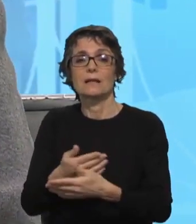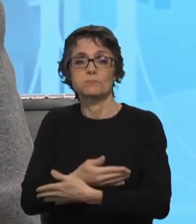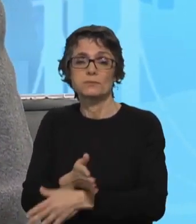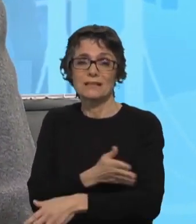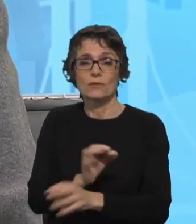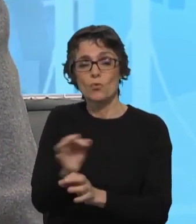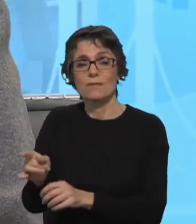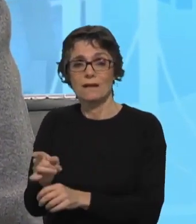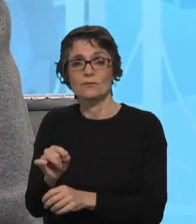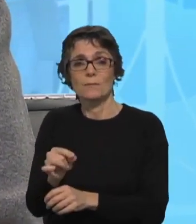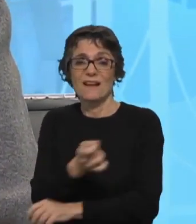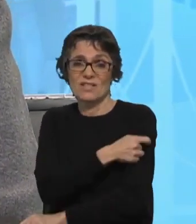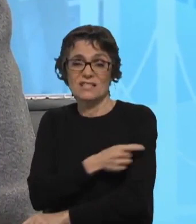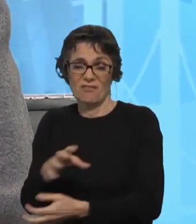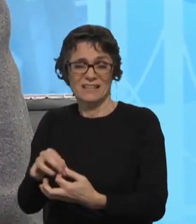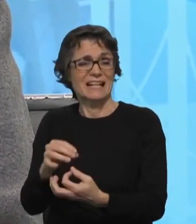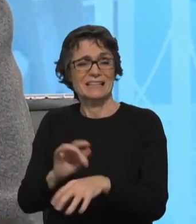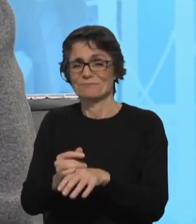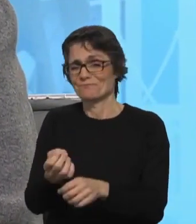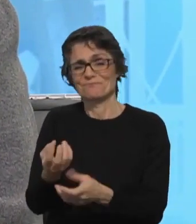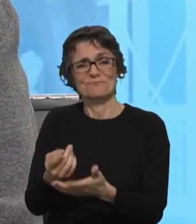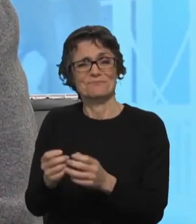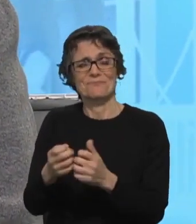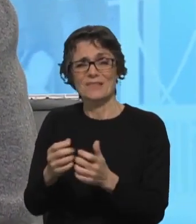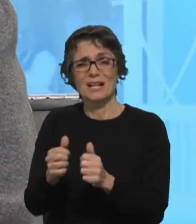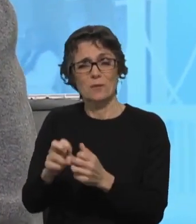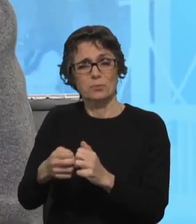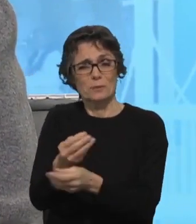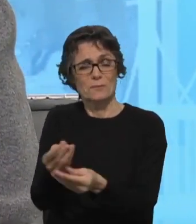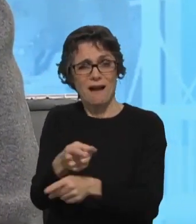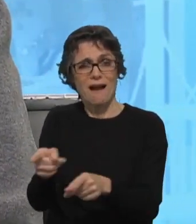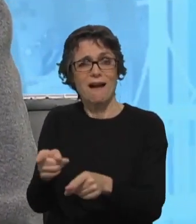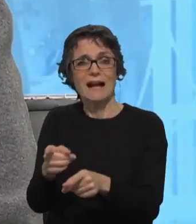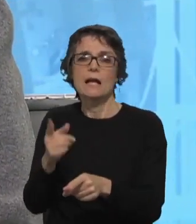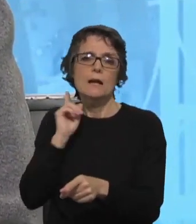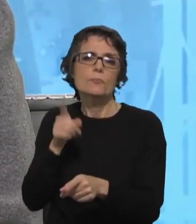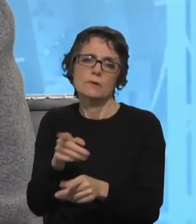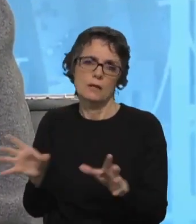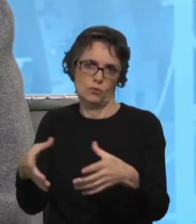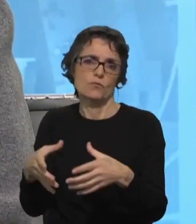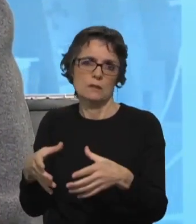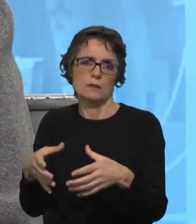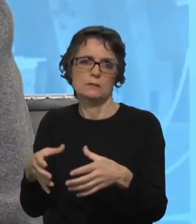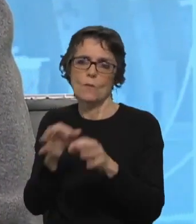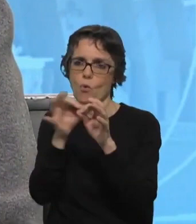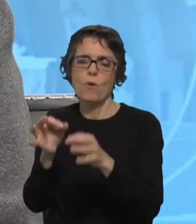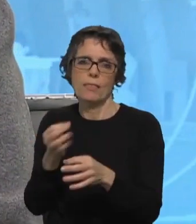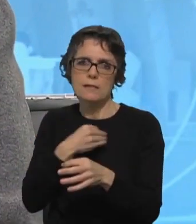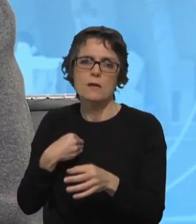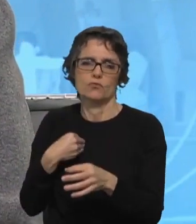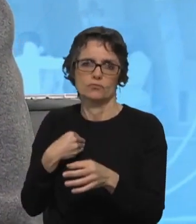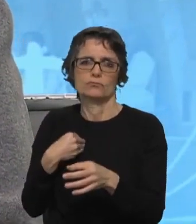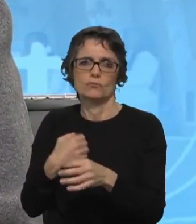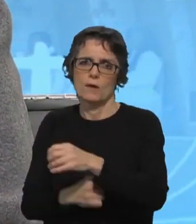e isso acaba por ser uma mais-valia para a nossa comunidade que haja também a parte da saúde como um grande